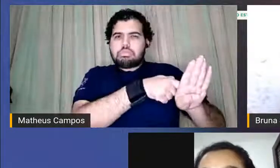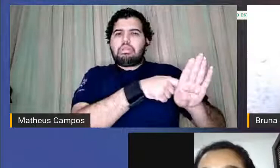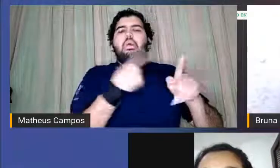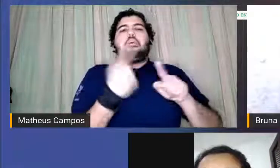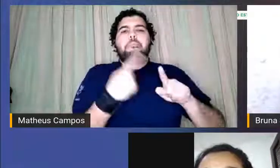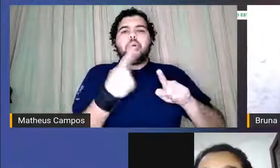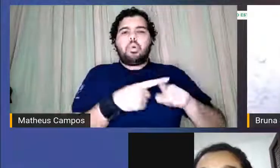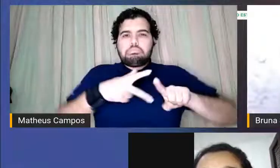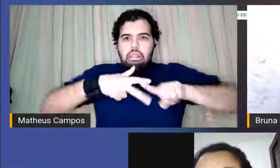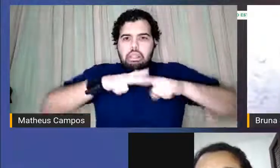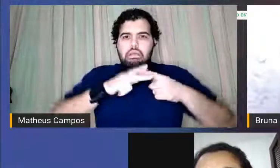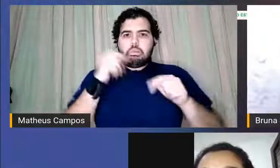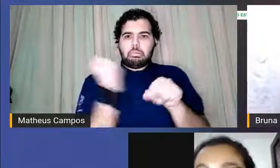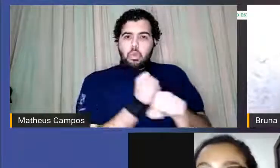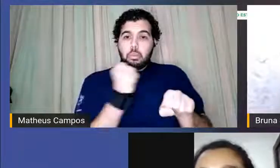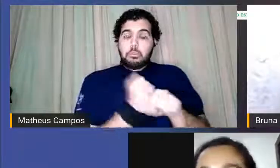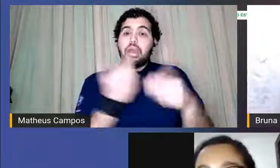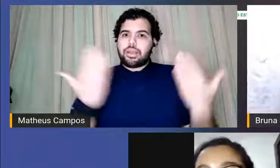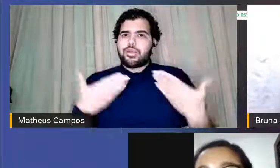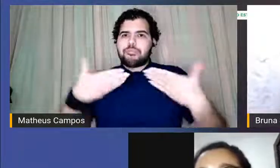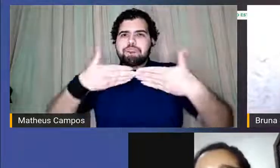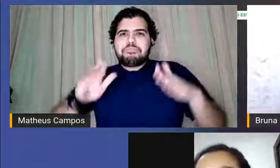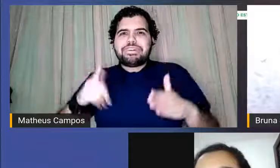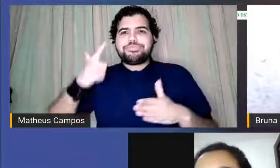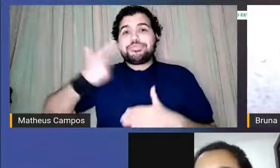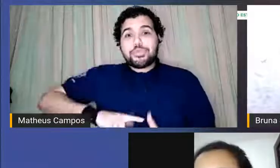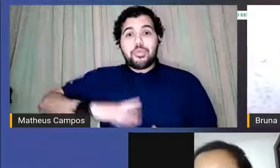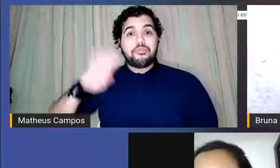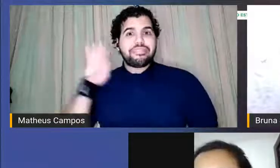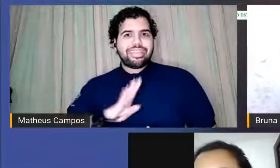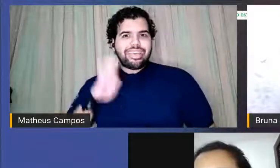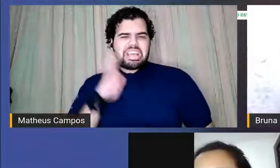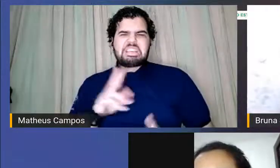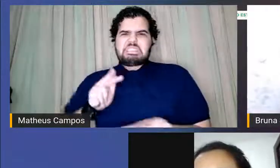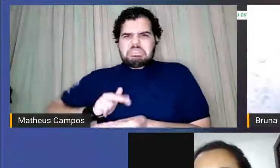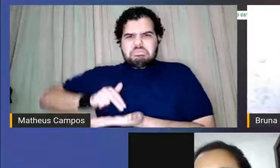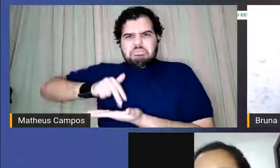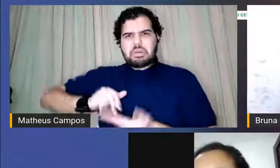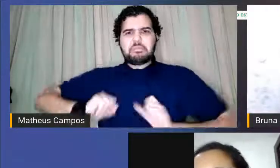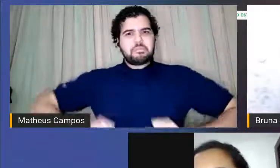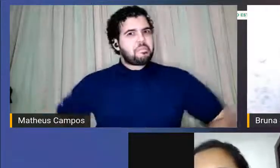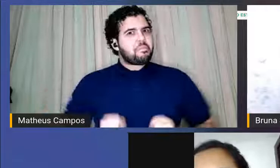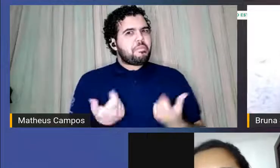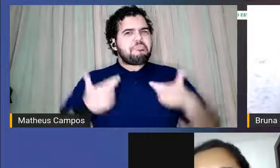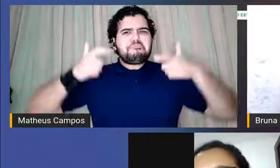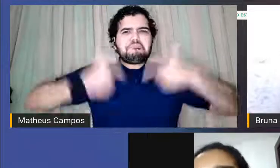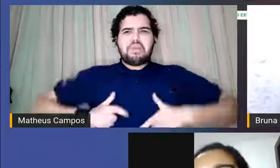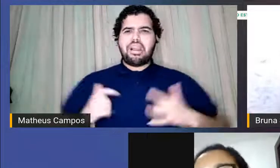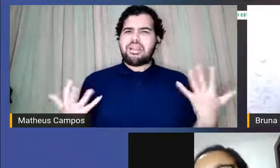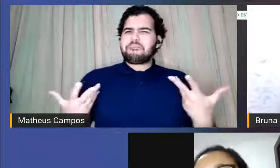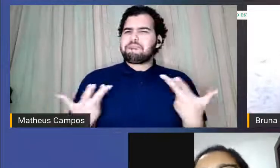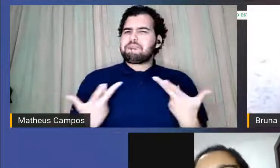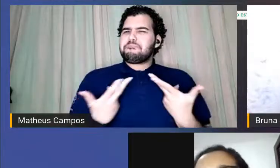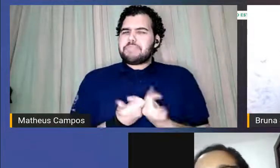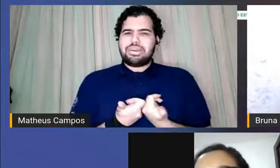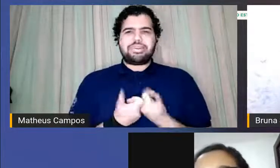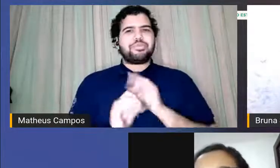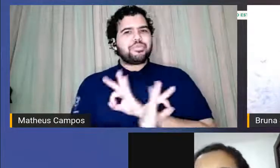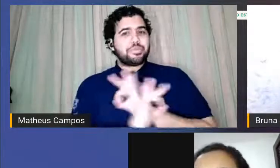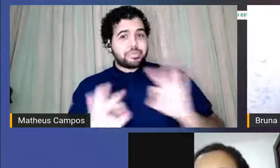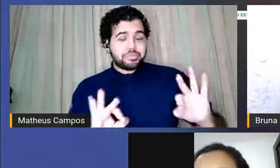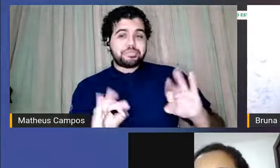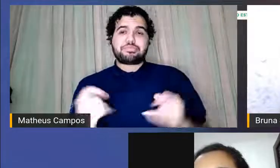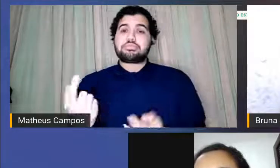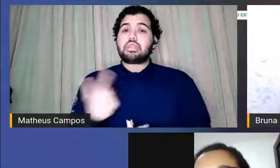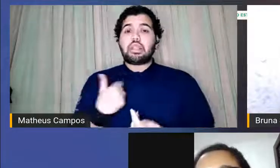reforma agora tá aberta de volta firme e forte um lugar maravilhoso assim eu convido